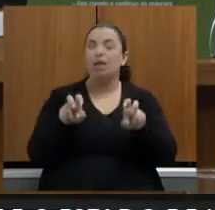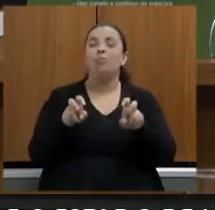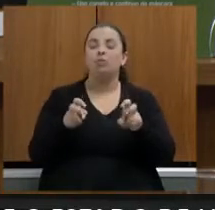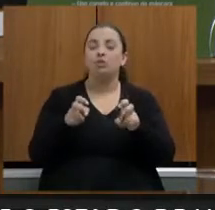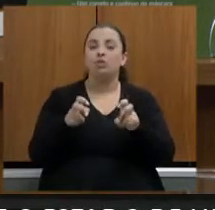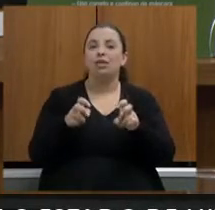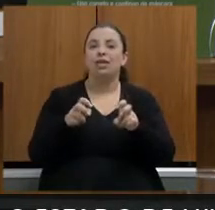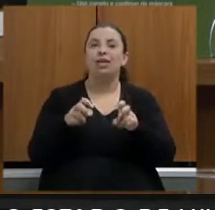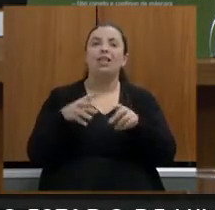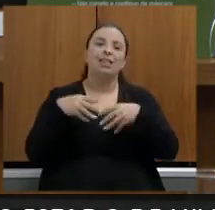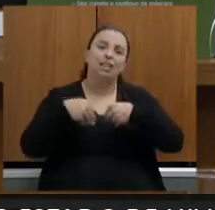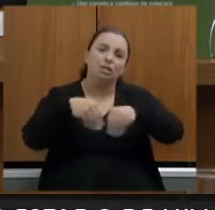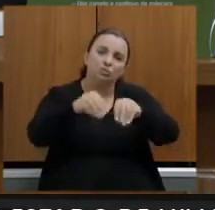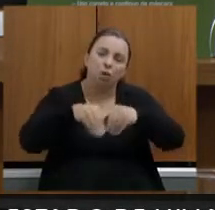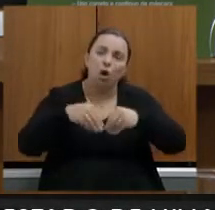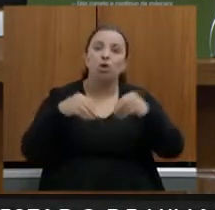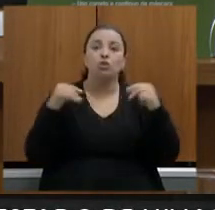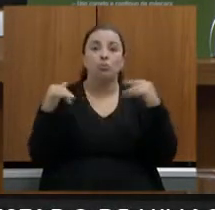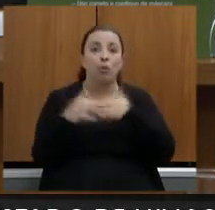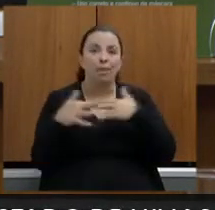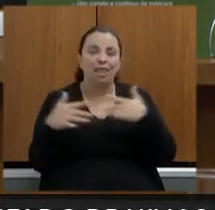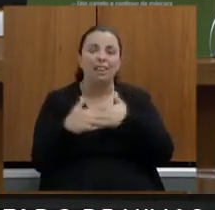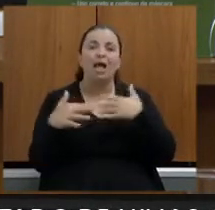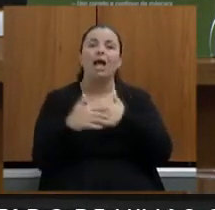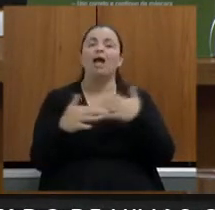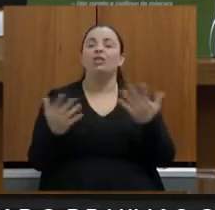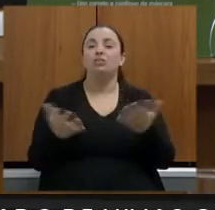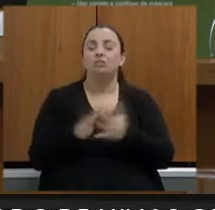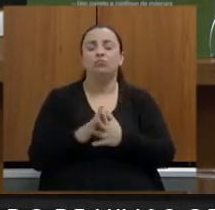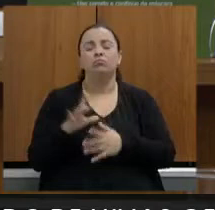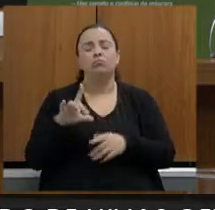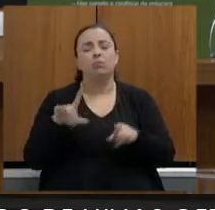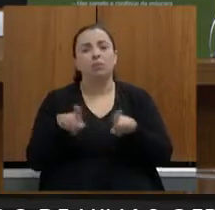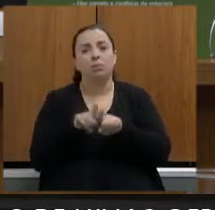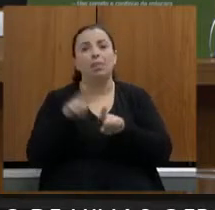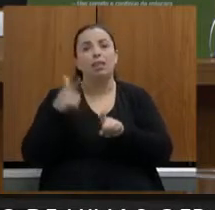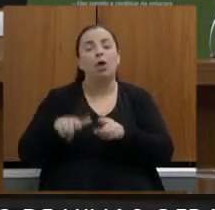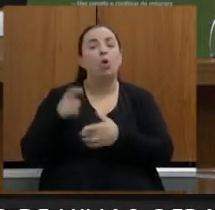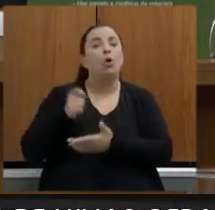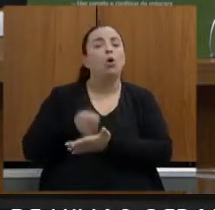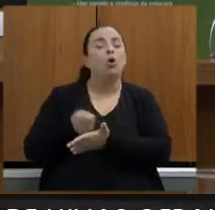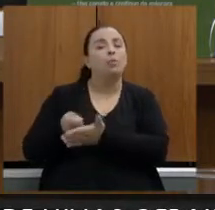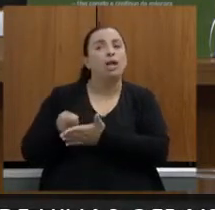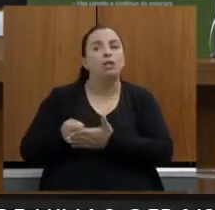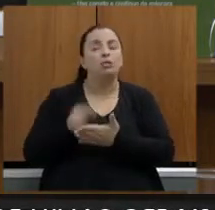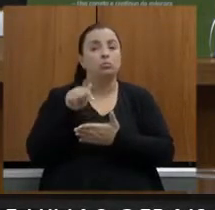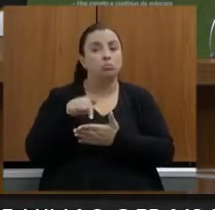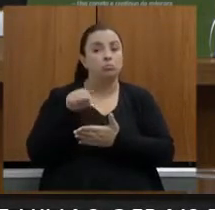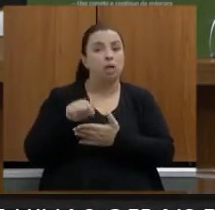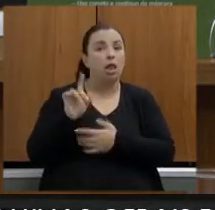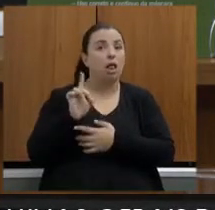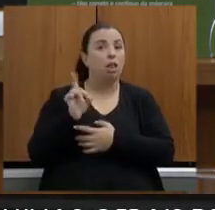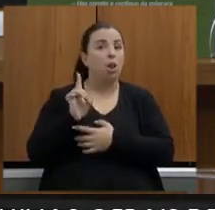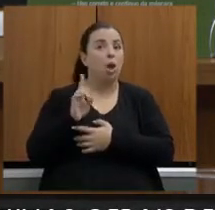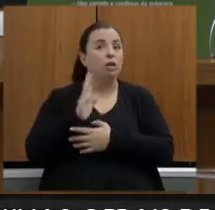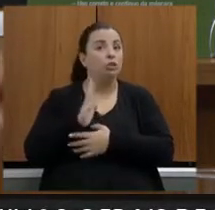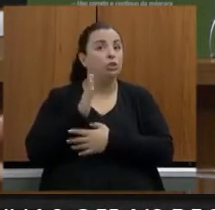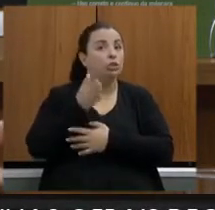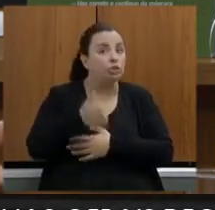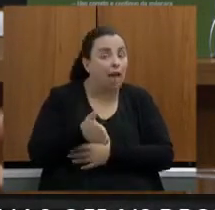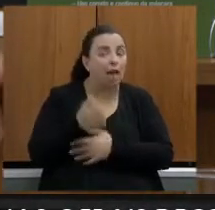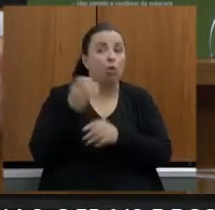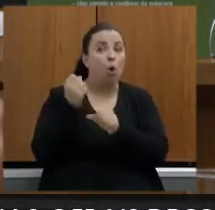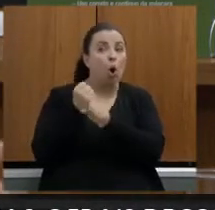transporte de mobilidade se nós pensarmos existem também aquelas obrigações que embora não tratando diretamente de